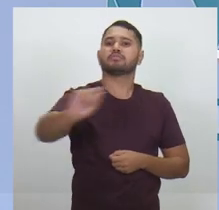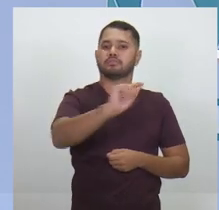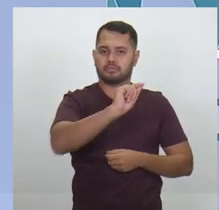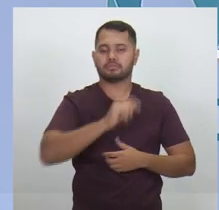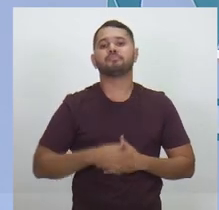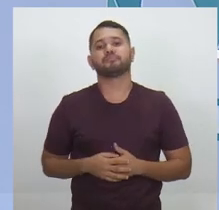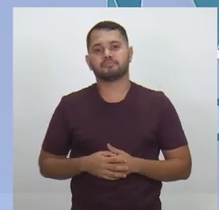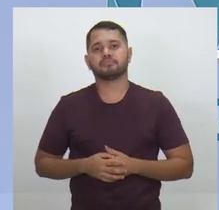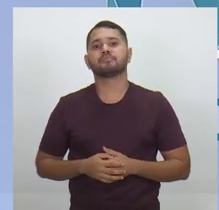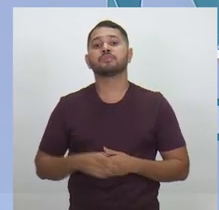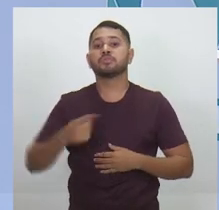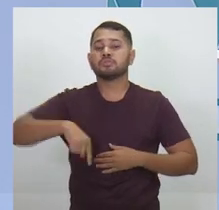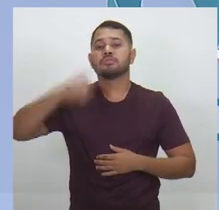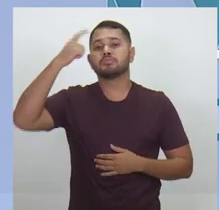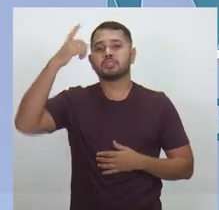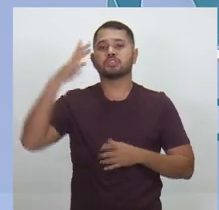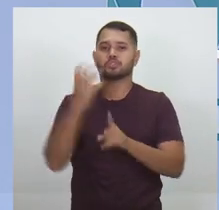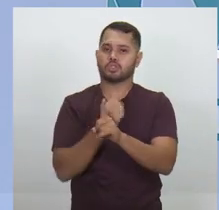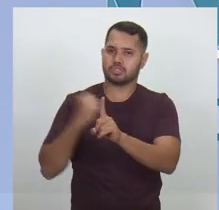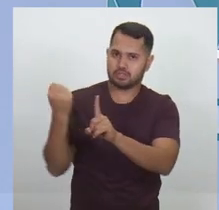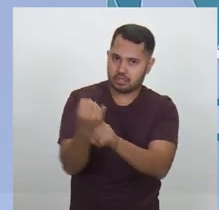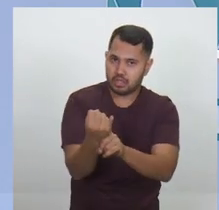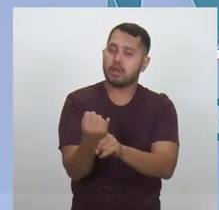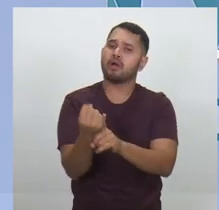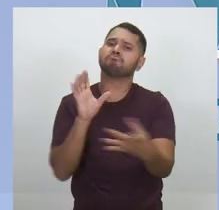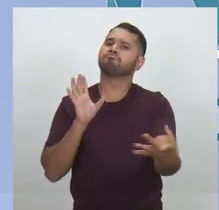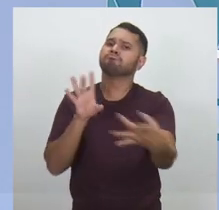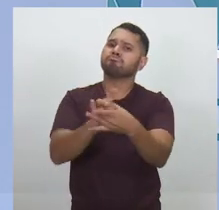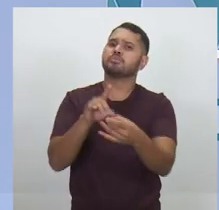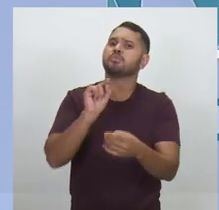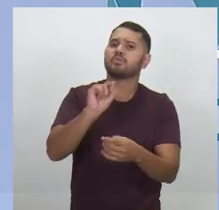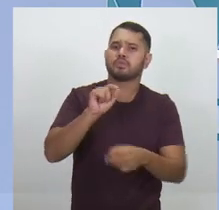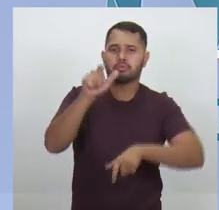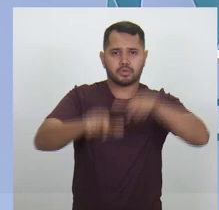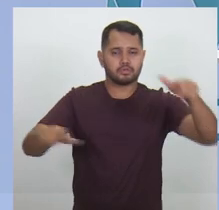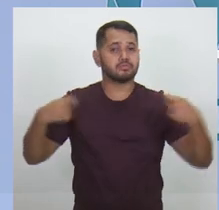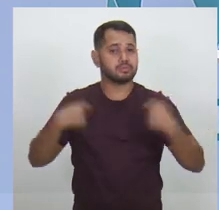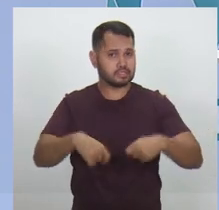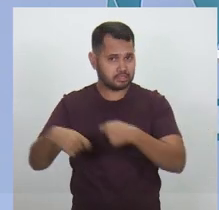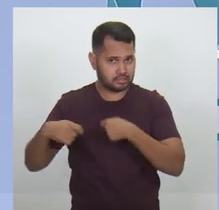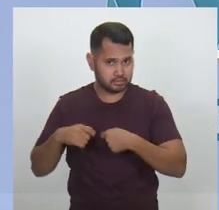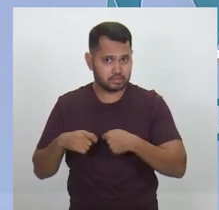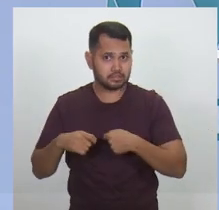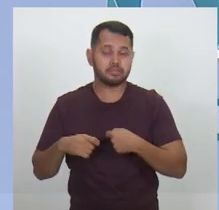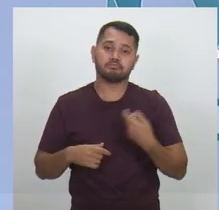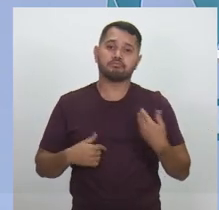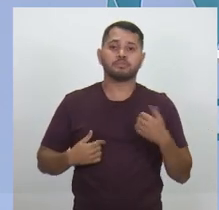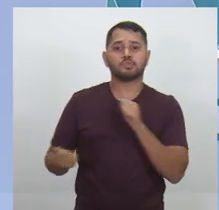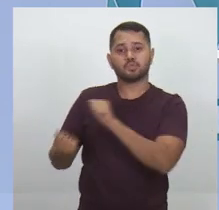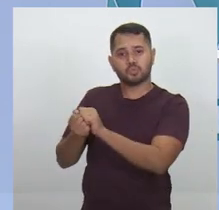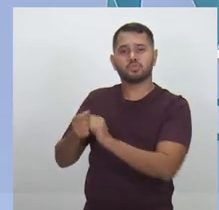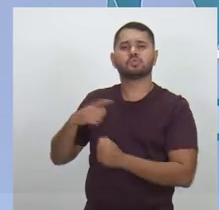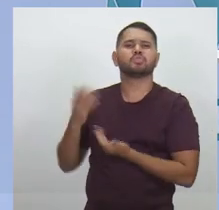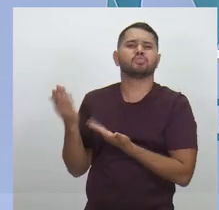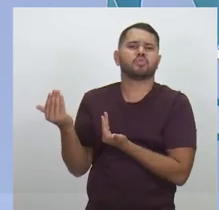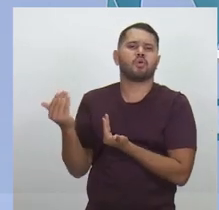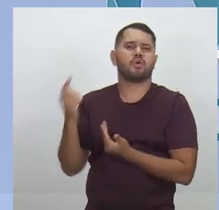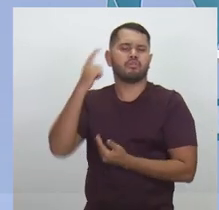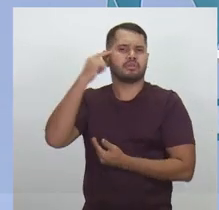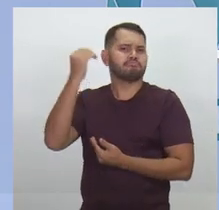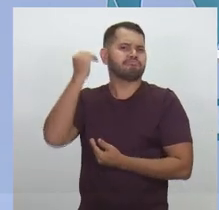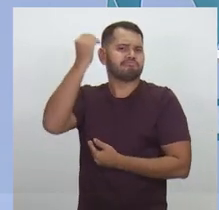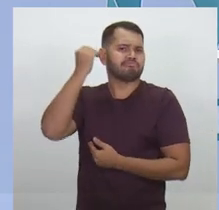Iremos fazer um social que chegue às pessoas que estão precisando. Ao meu lado, eu tenho um jovem brilhante,